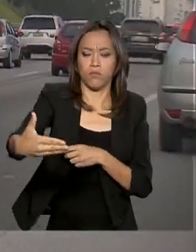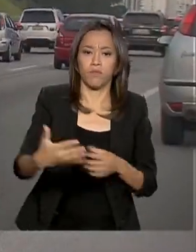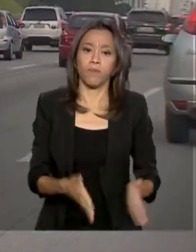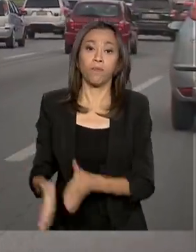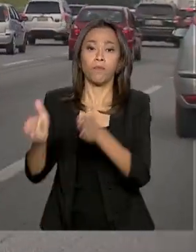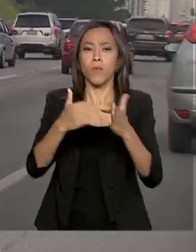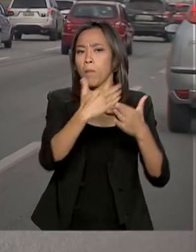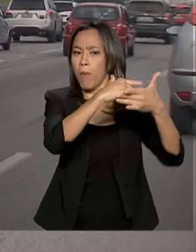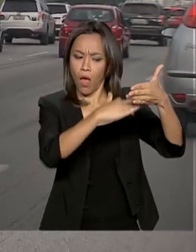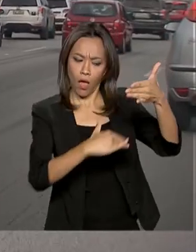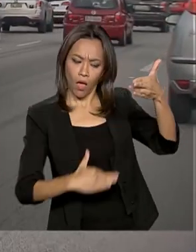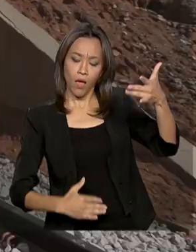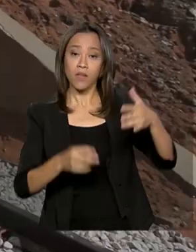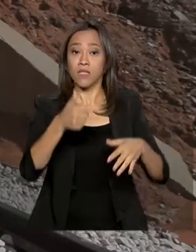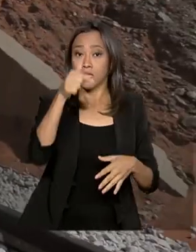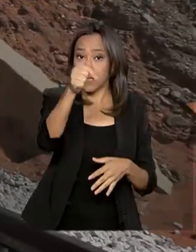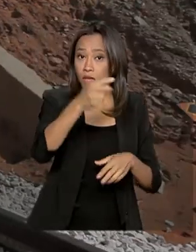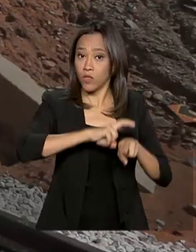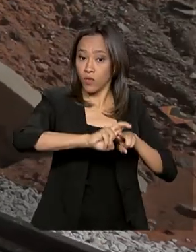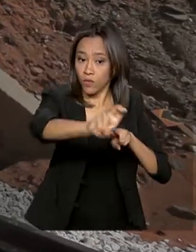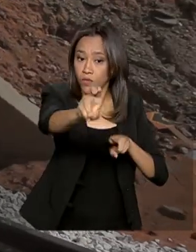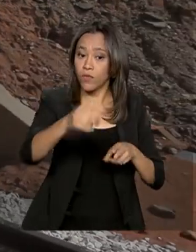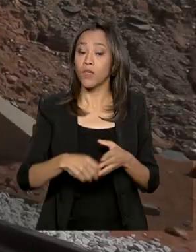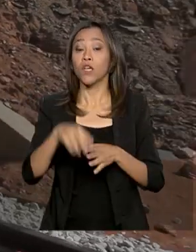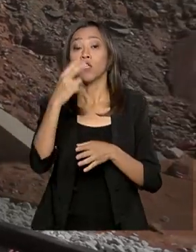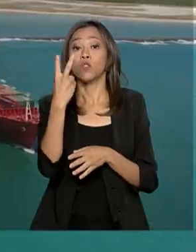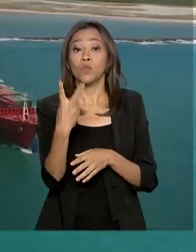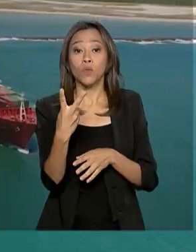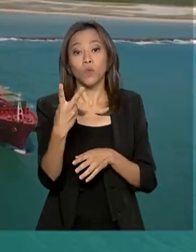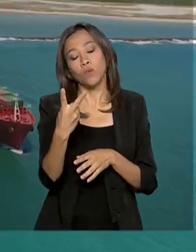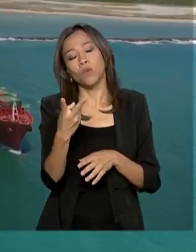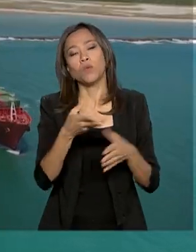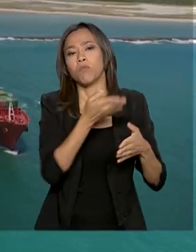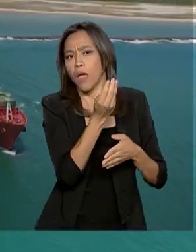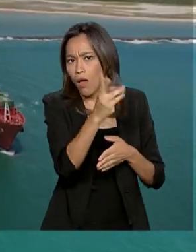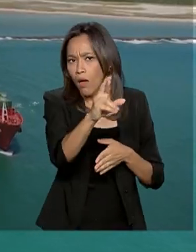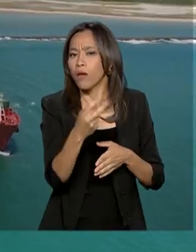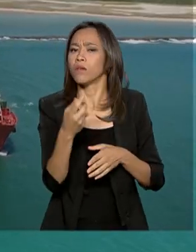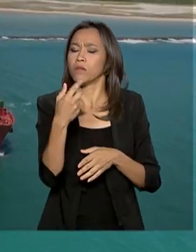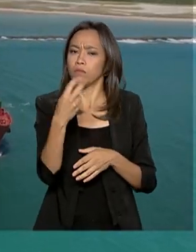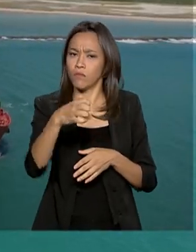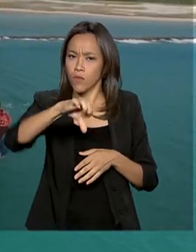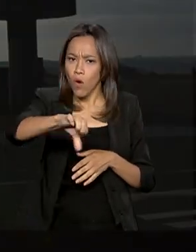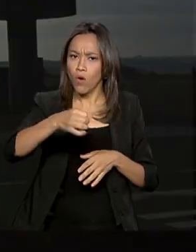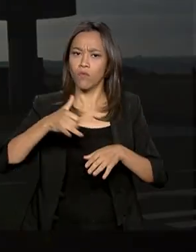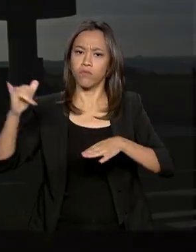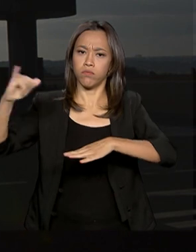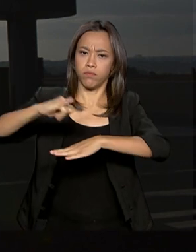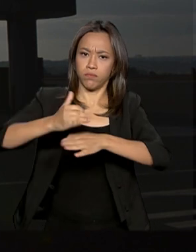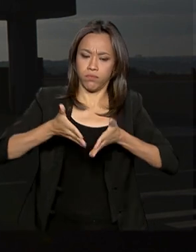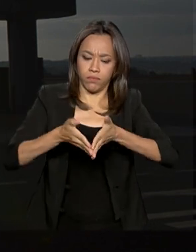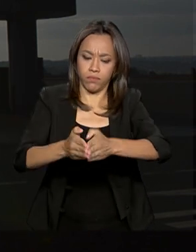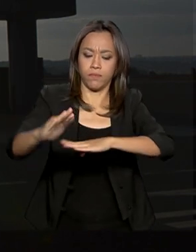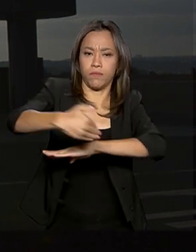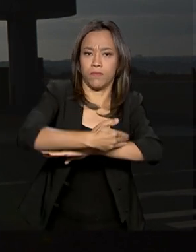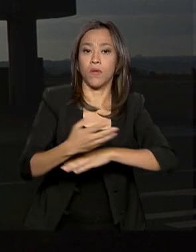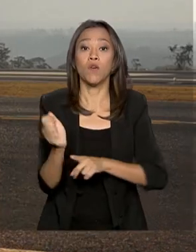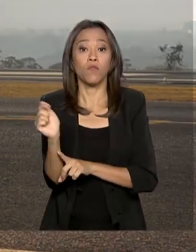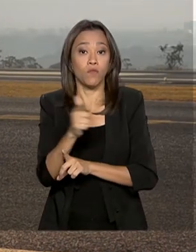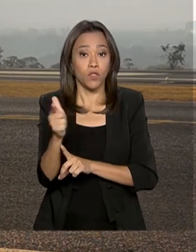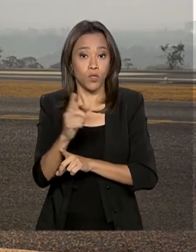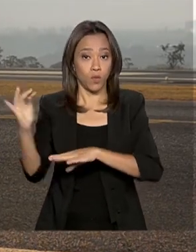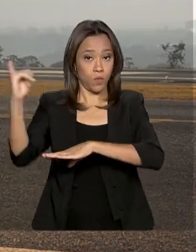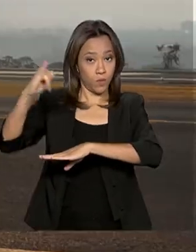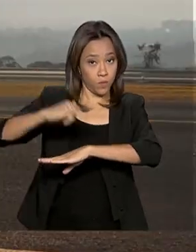inclui sete rodovias, duas novas ferrovias, nove terminais portuários, 22 aeroportos